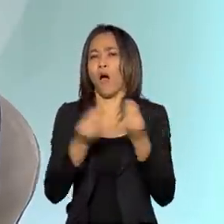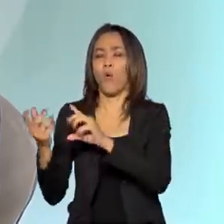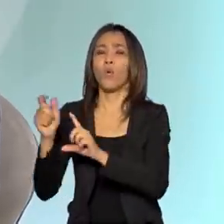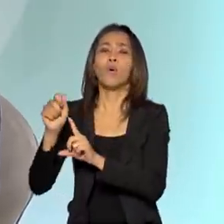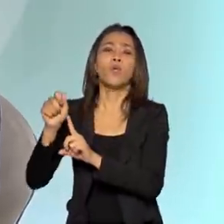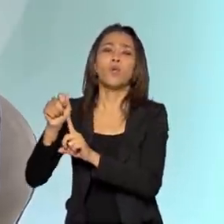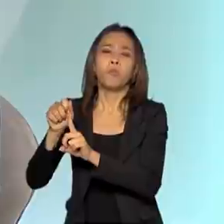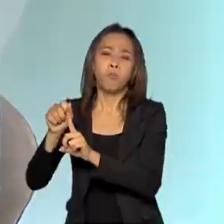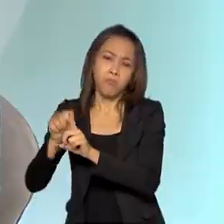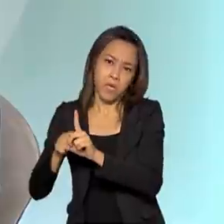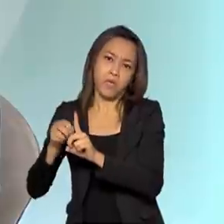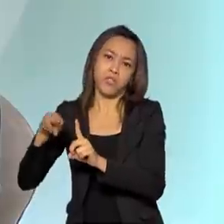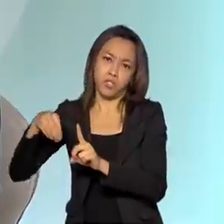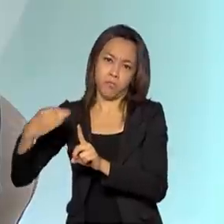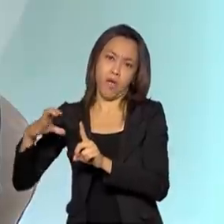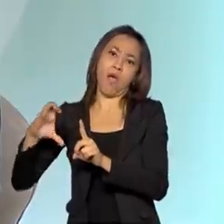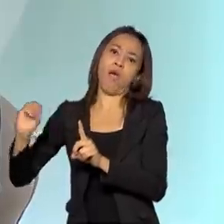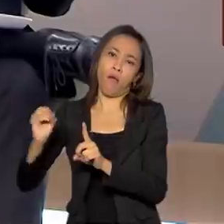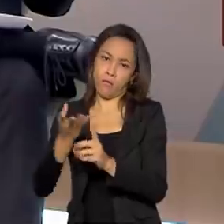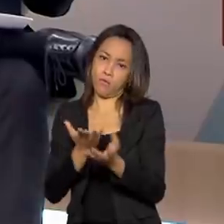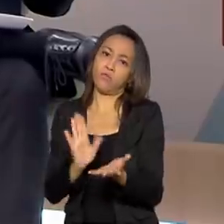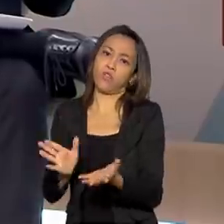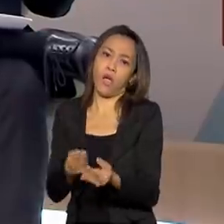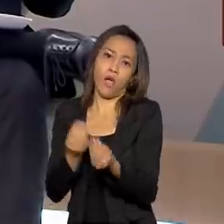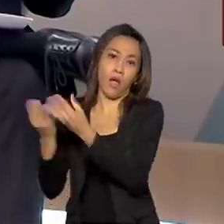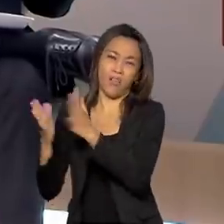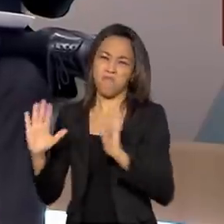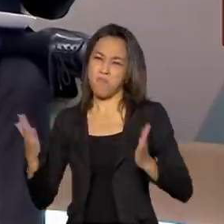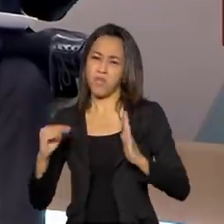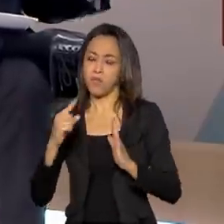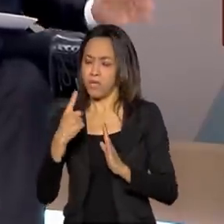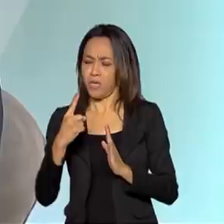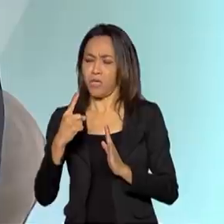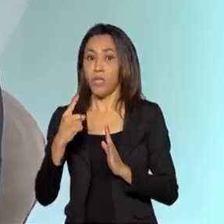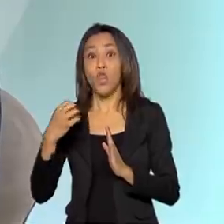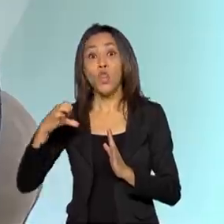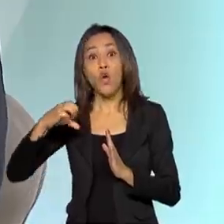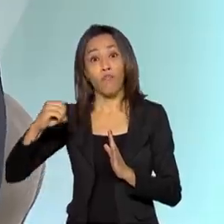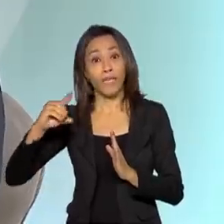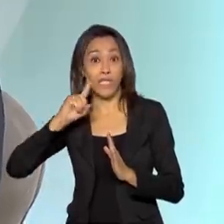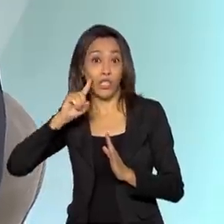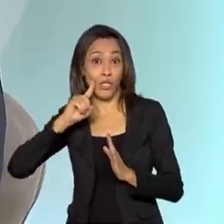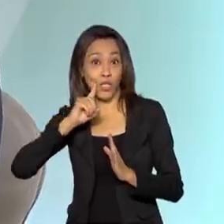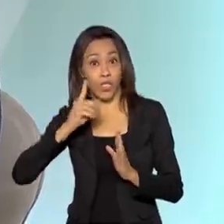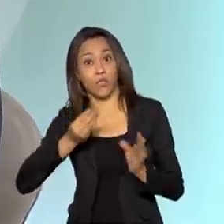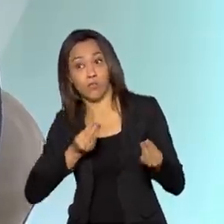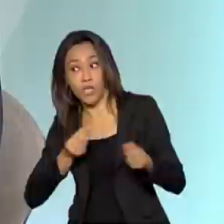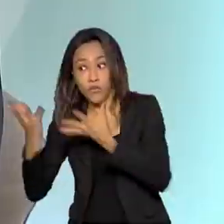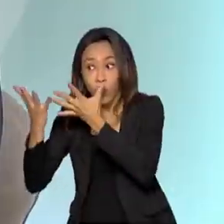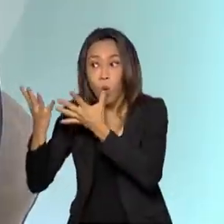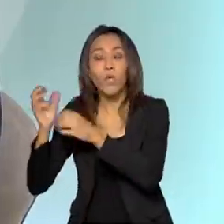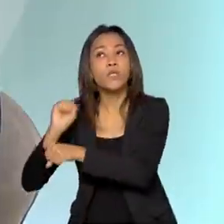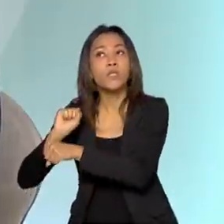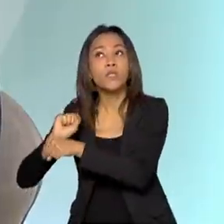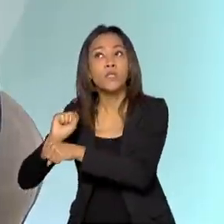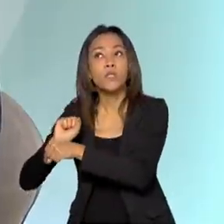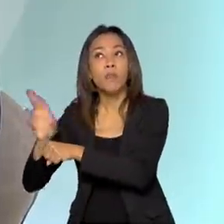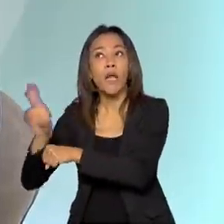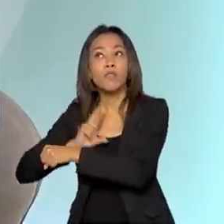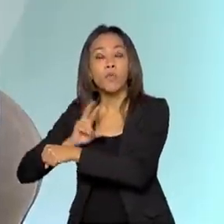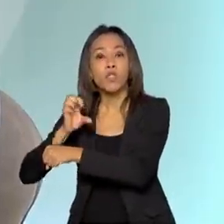março, aproximadamente, para o Tribunal de Contas da São 150 dias, se eu não me engano? Eles têm 90 dias a partir desse envio. A partir desse envio,